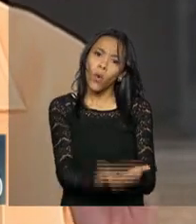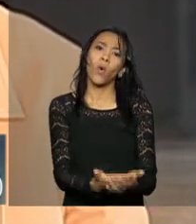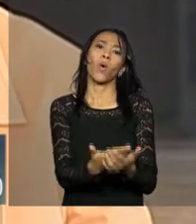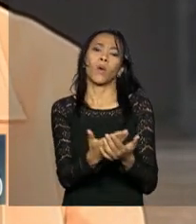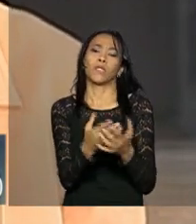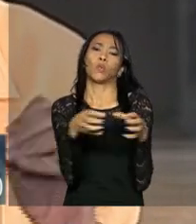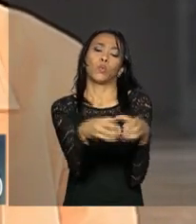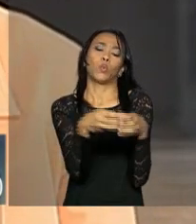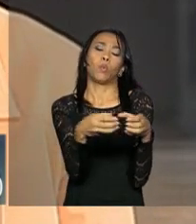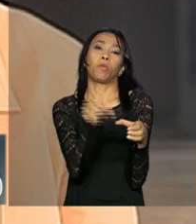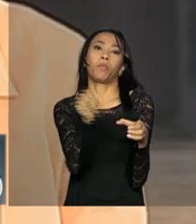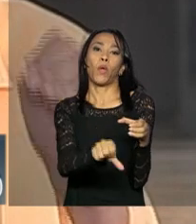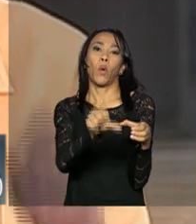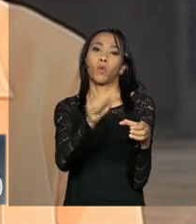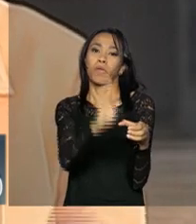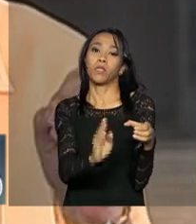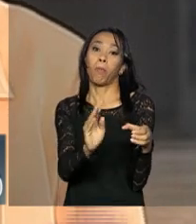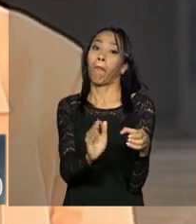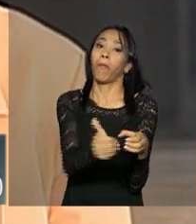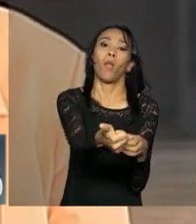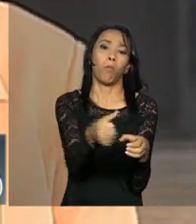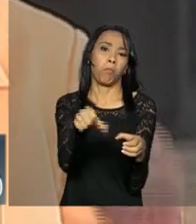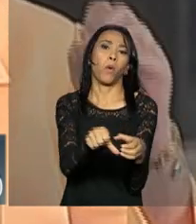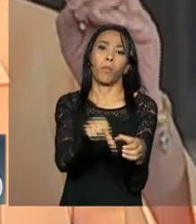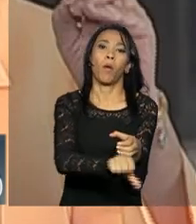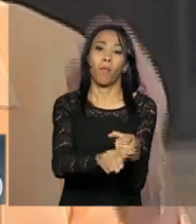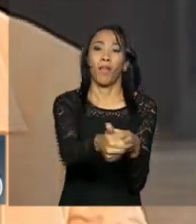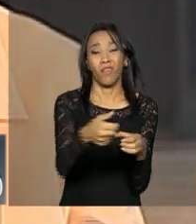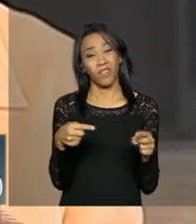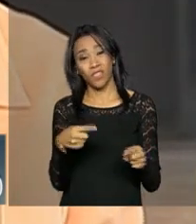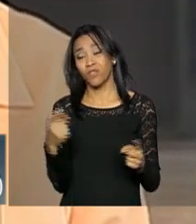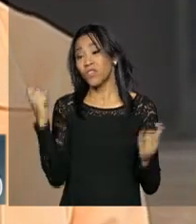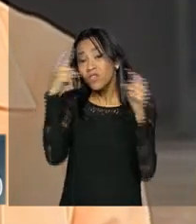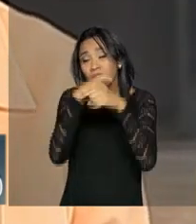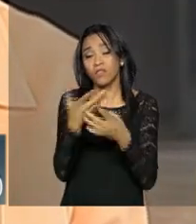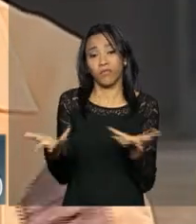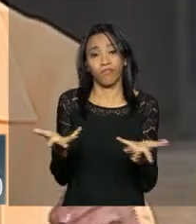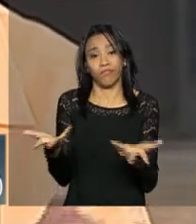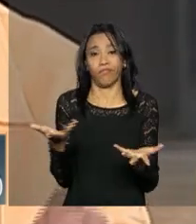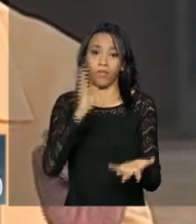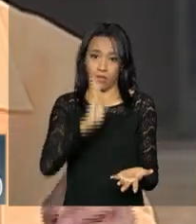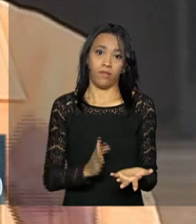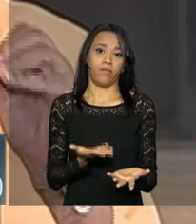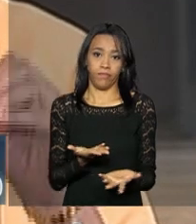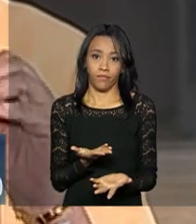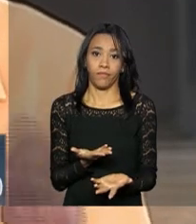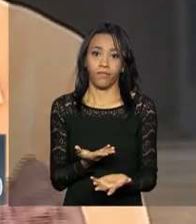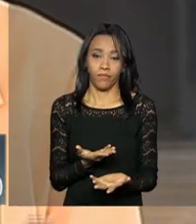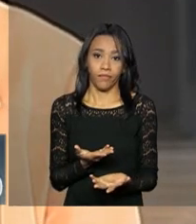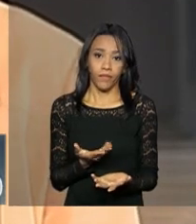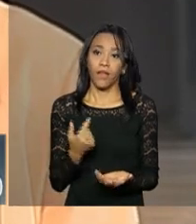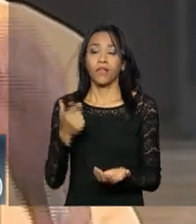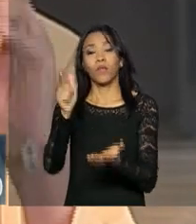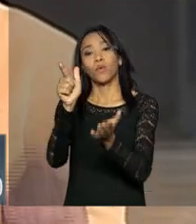pior, melhor, criam uma situação bastante difícil para o país. Não é porque o New